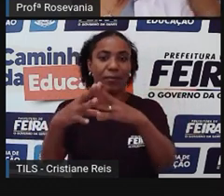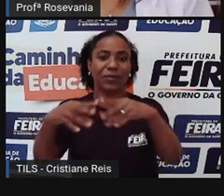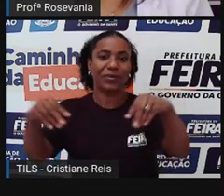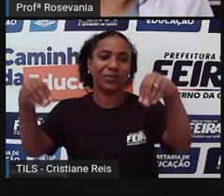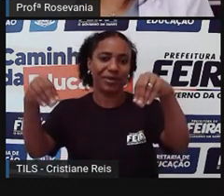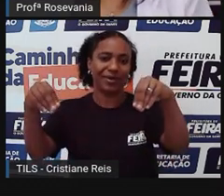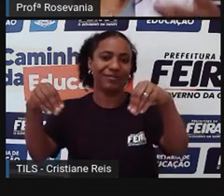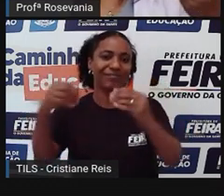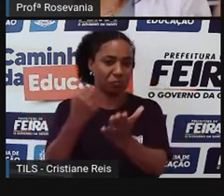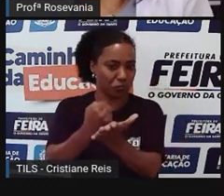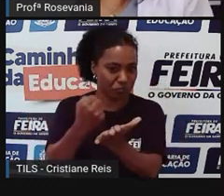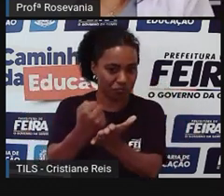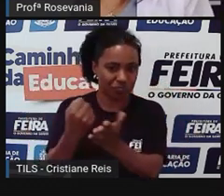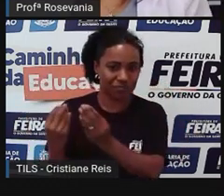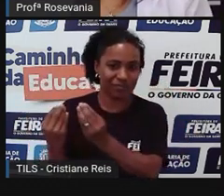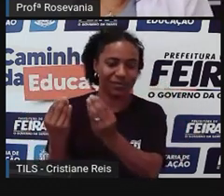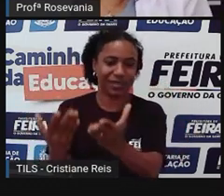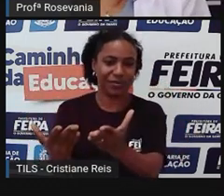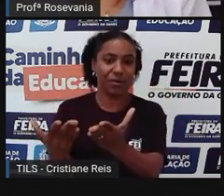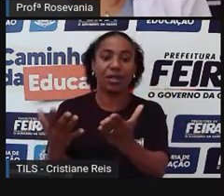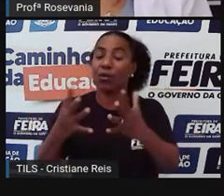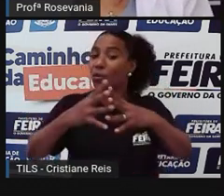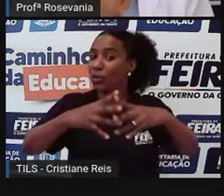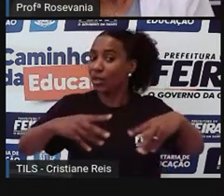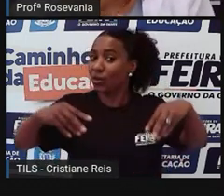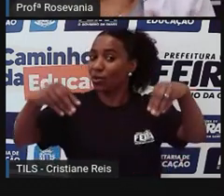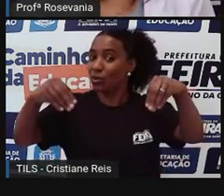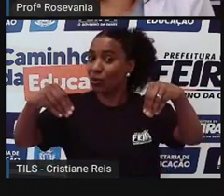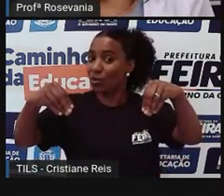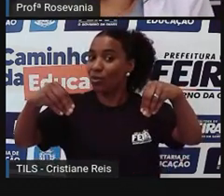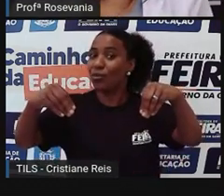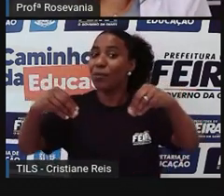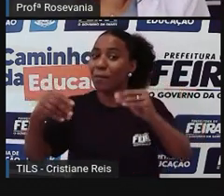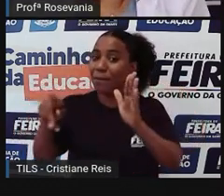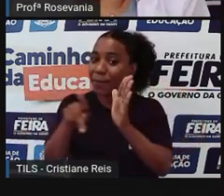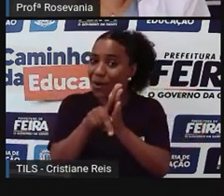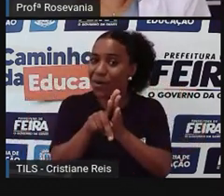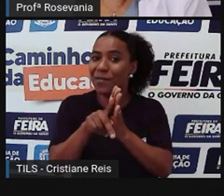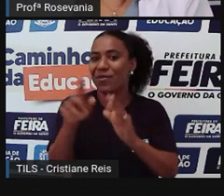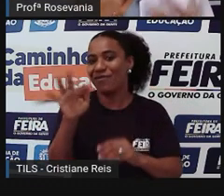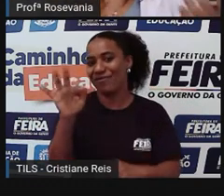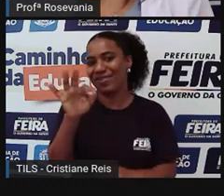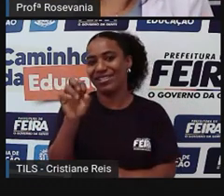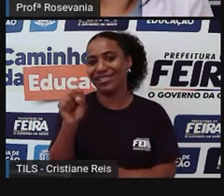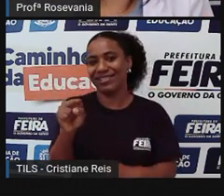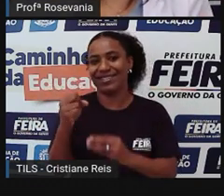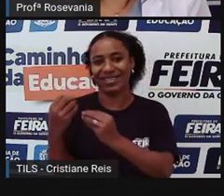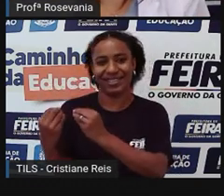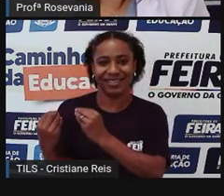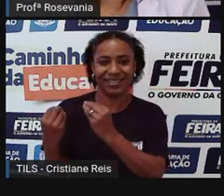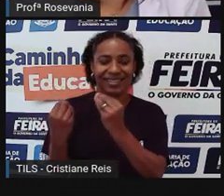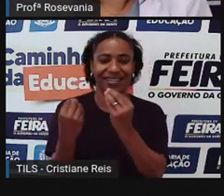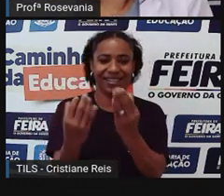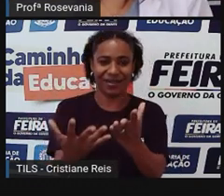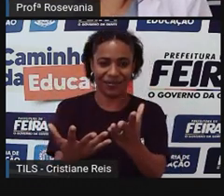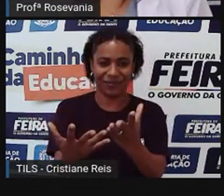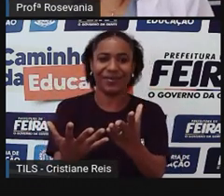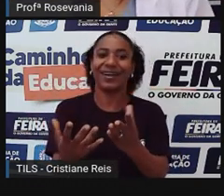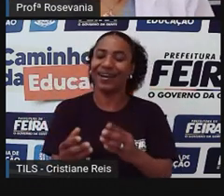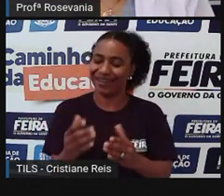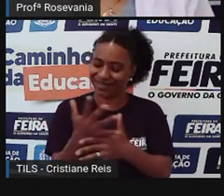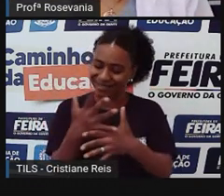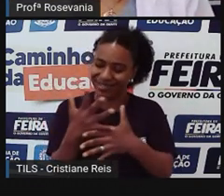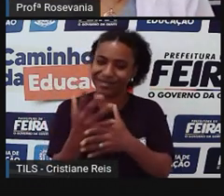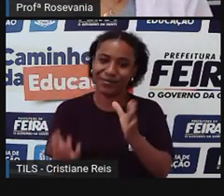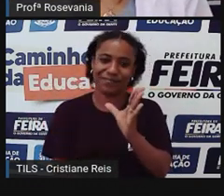exatamente um território para a Feira de Santana, porque eles deram essas 100 braças de terra para que a cidade fosse implantada, né.